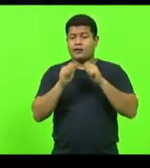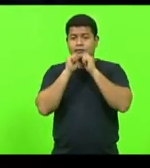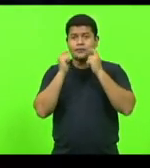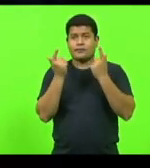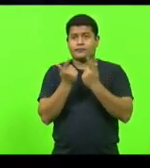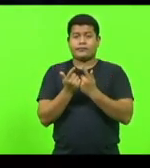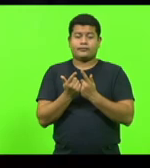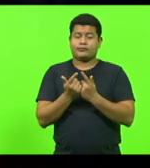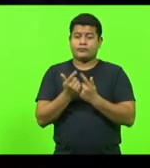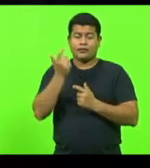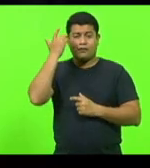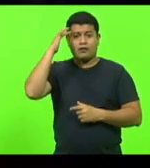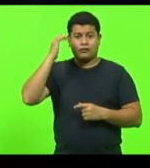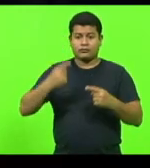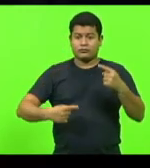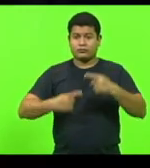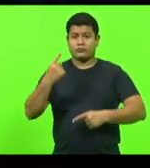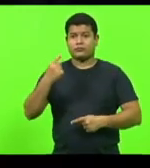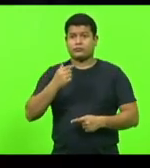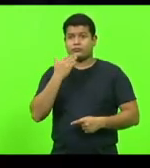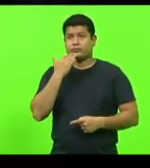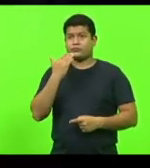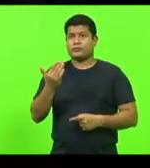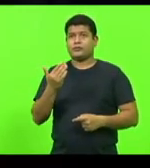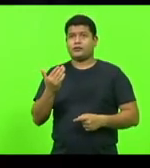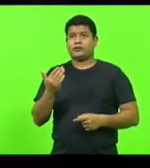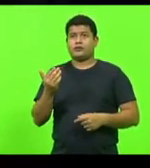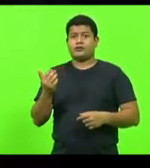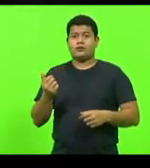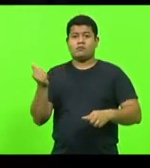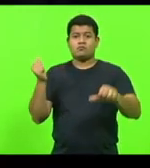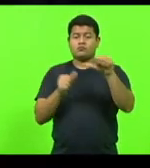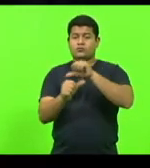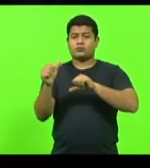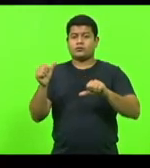fazer solicitação para mudança de sentença